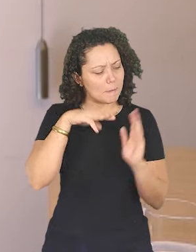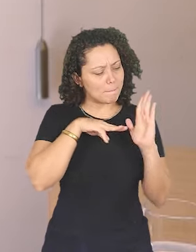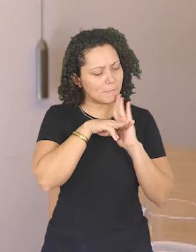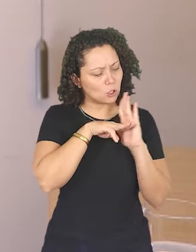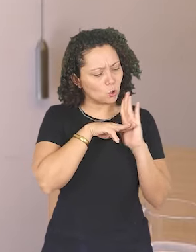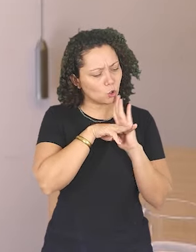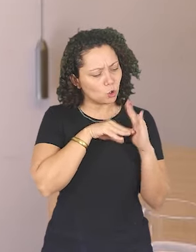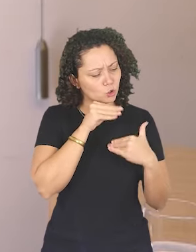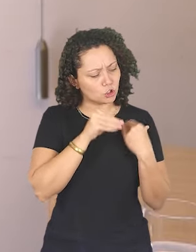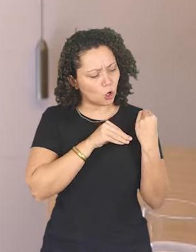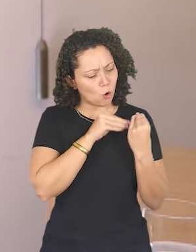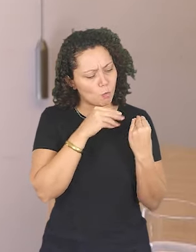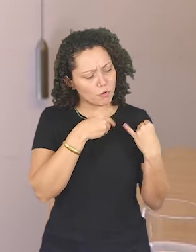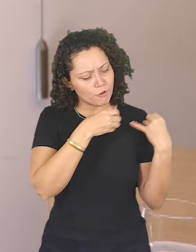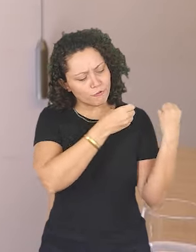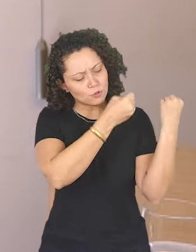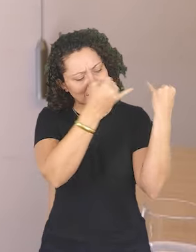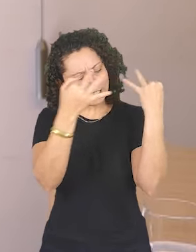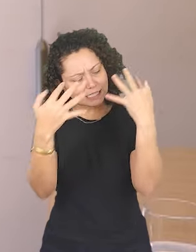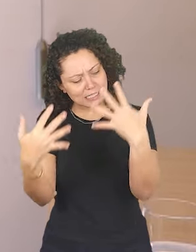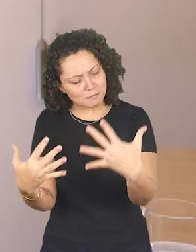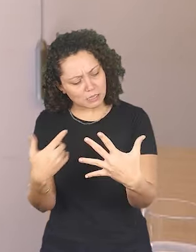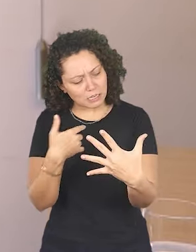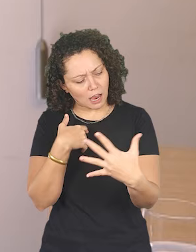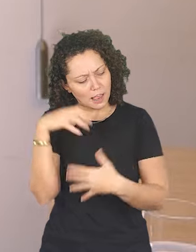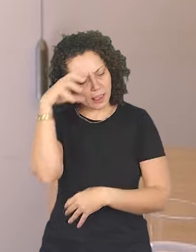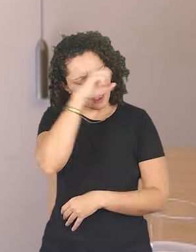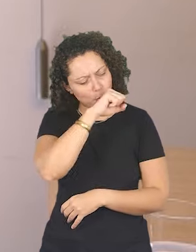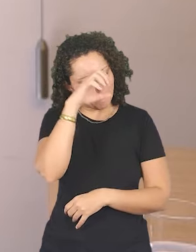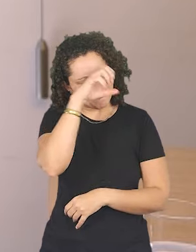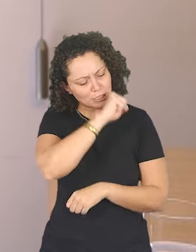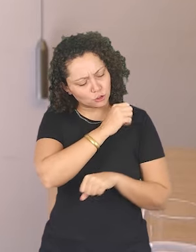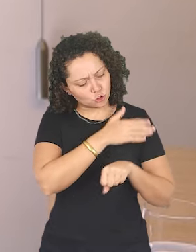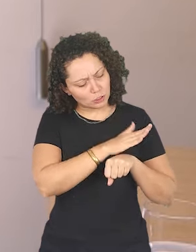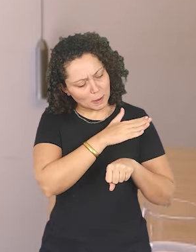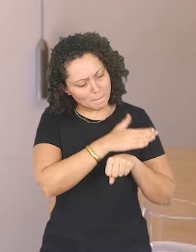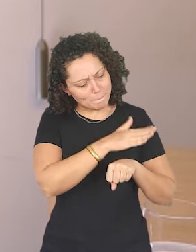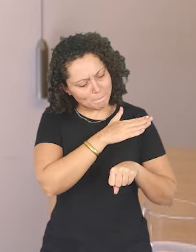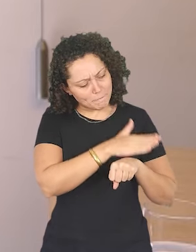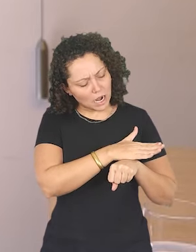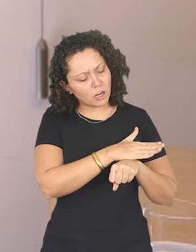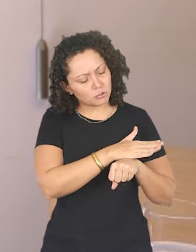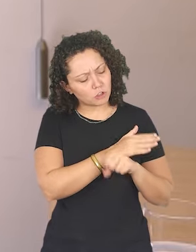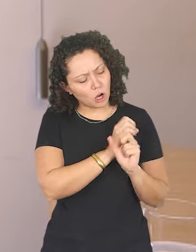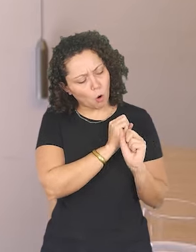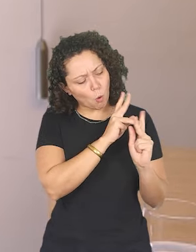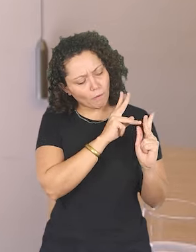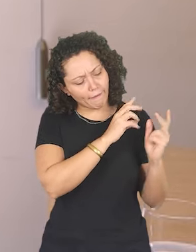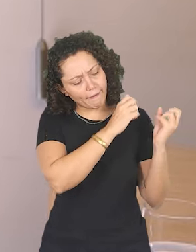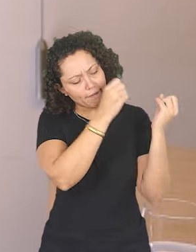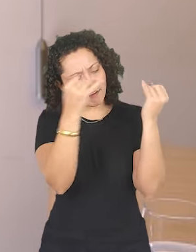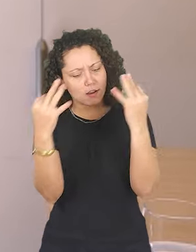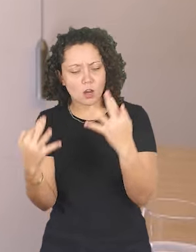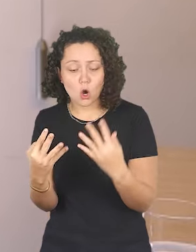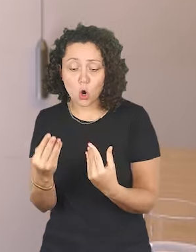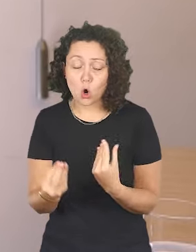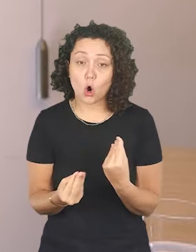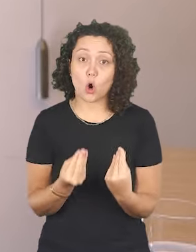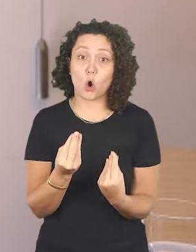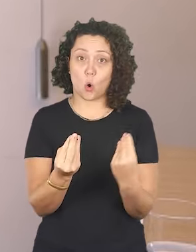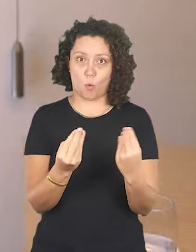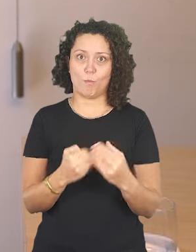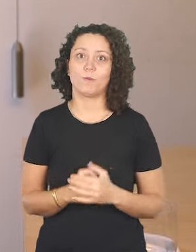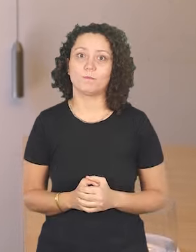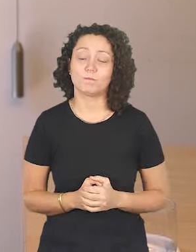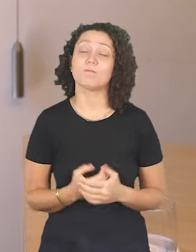criar uma metodologia de como que eu ia explicar tudo aquilo que eu tinha aprendido na plástica, na prática, como é que você põe isso em aulas.